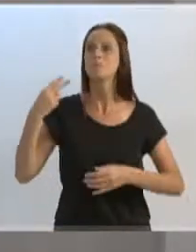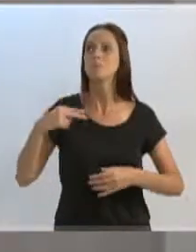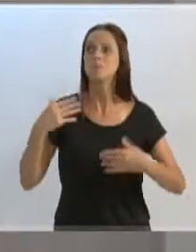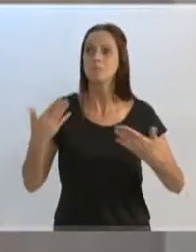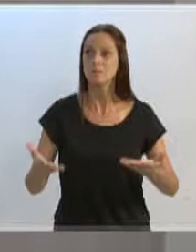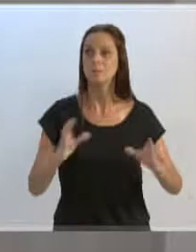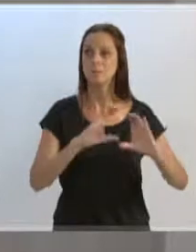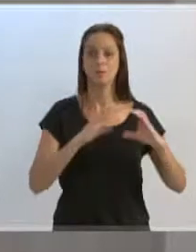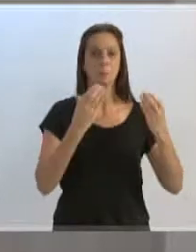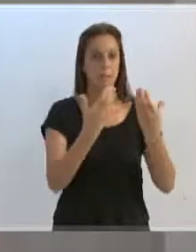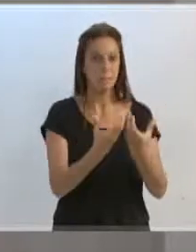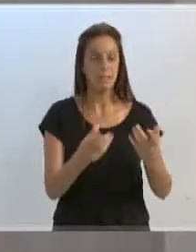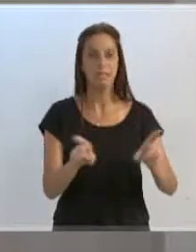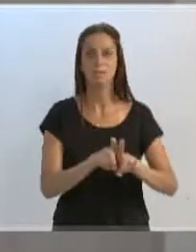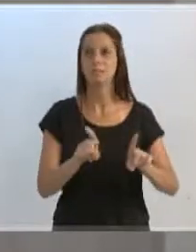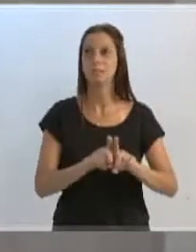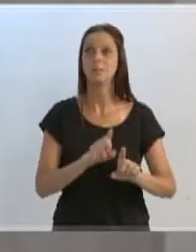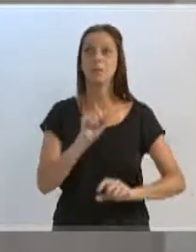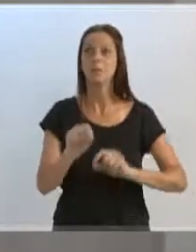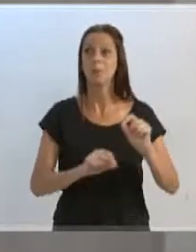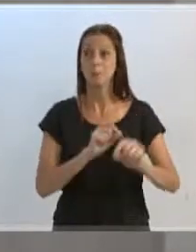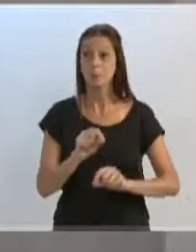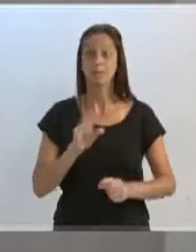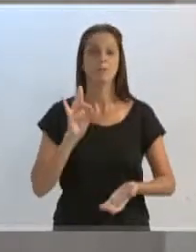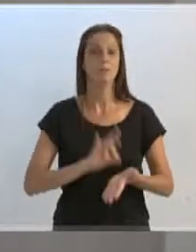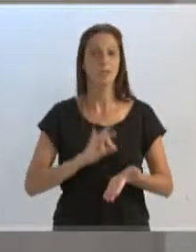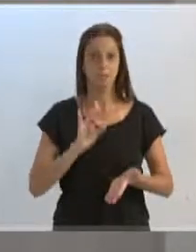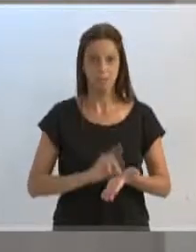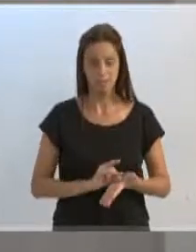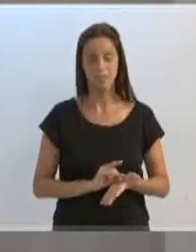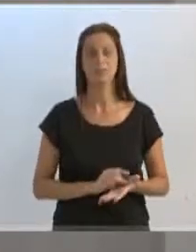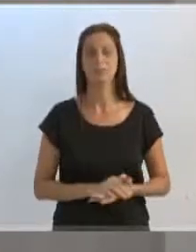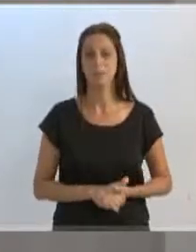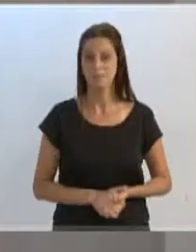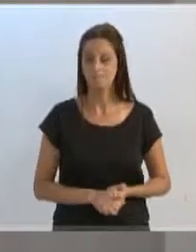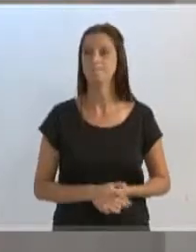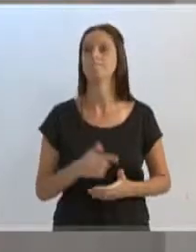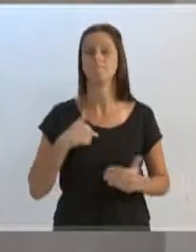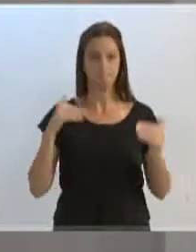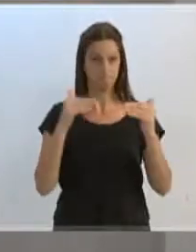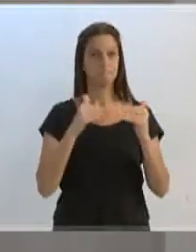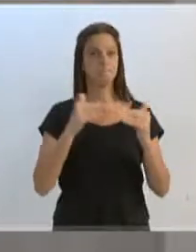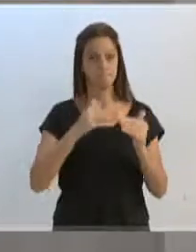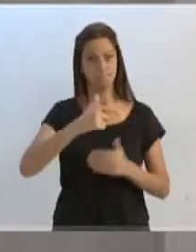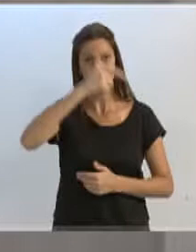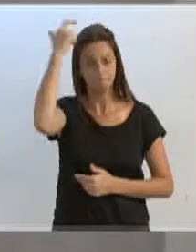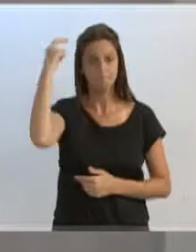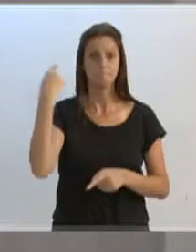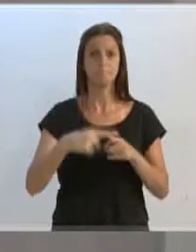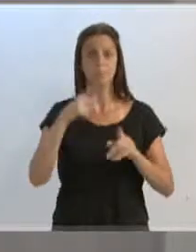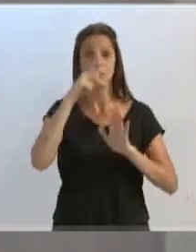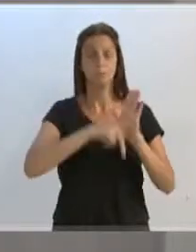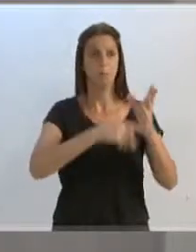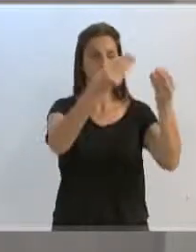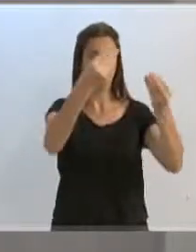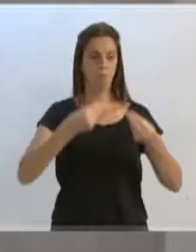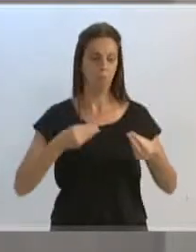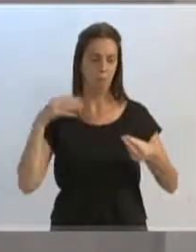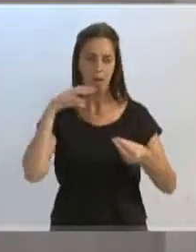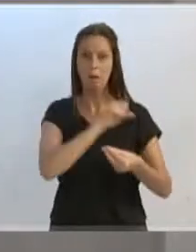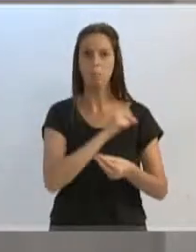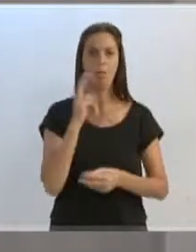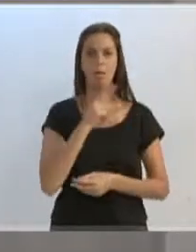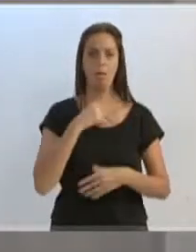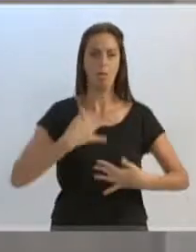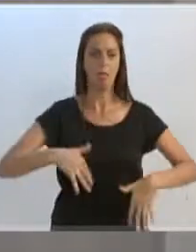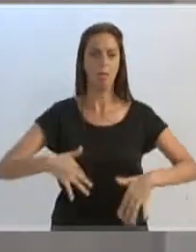comunidade, primeira questão em relação à forma, de fato, vereador Adriano, concordo, entrar em regime de urgente, urgentíssimo